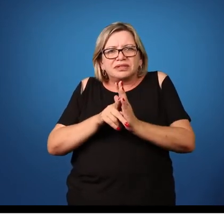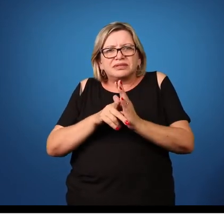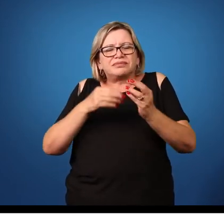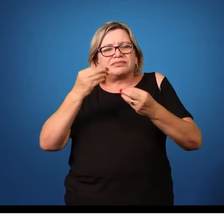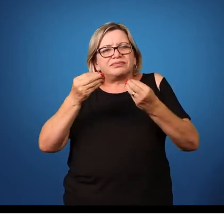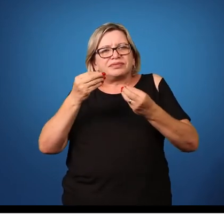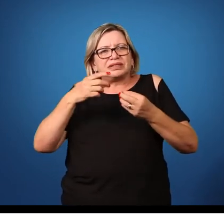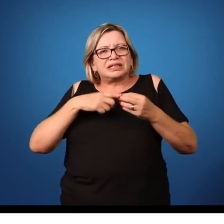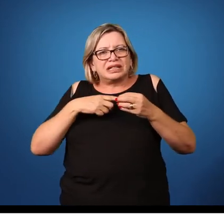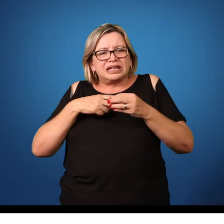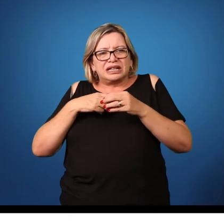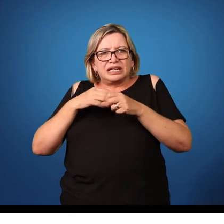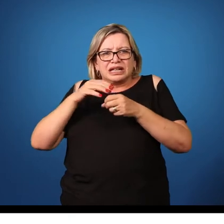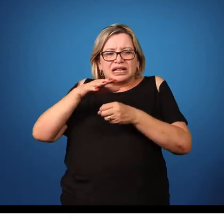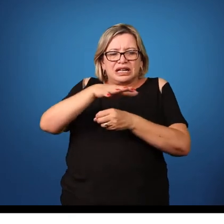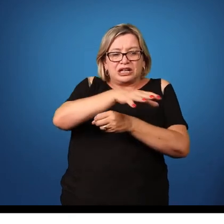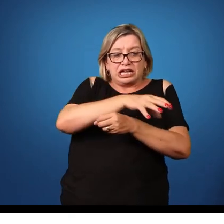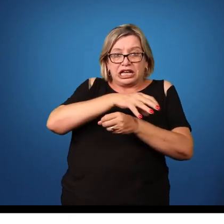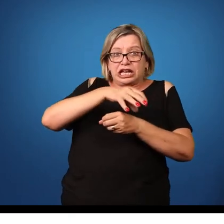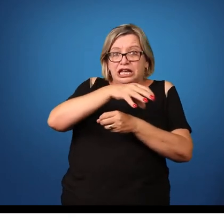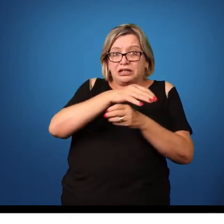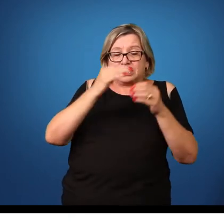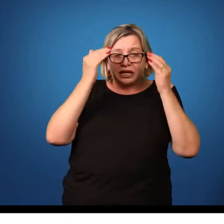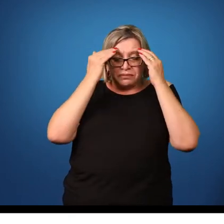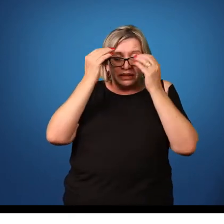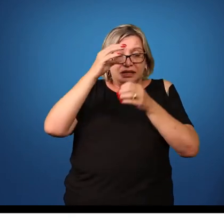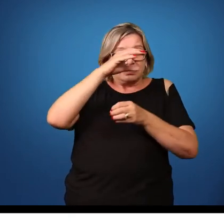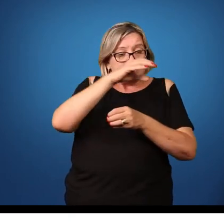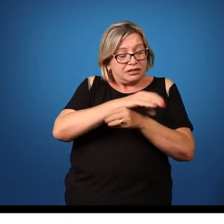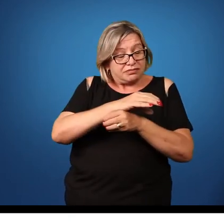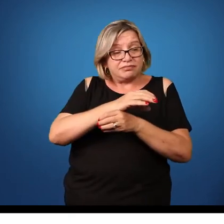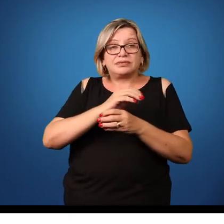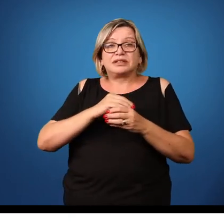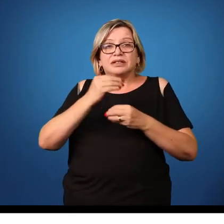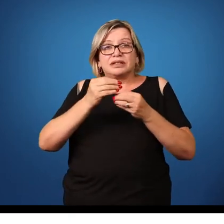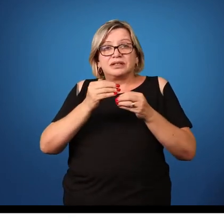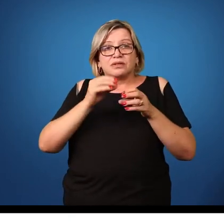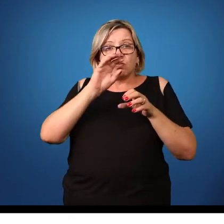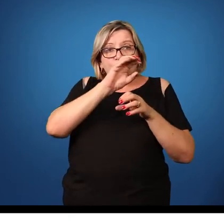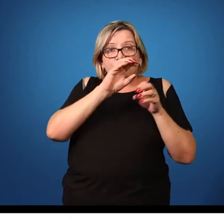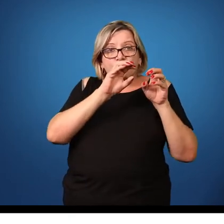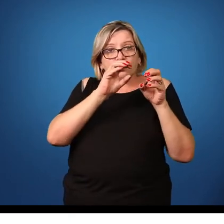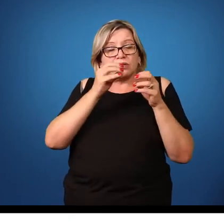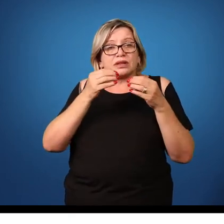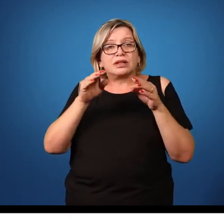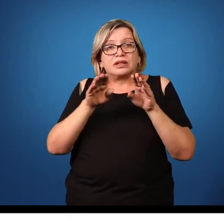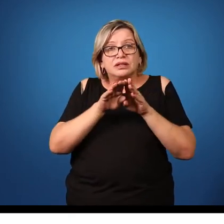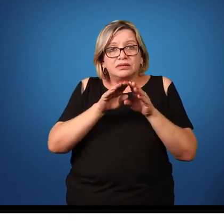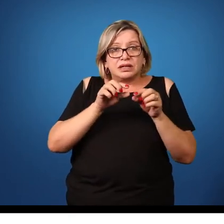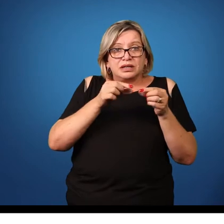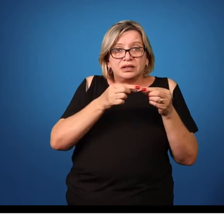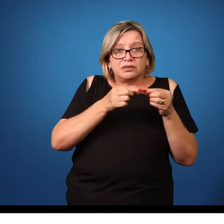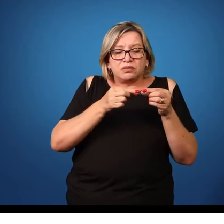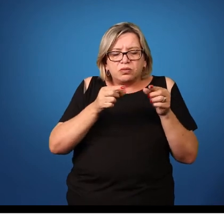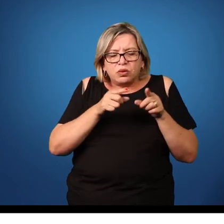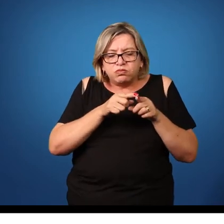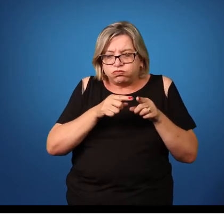parasita que apresenta uma cabeça com o scólex com algumas ventosas, um estróbilo